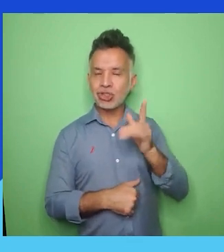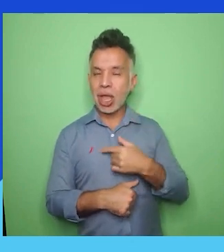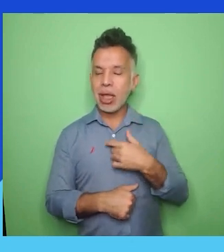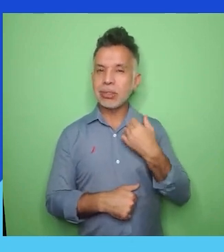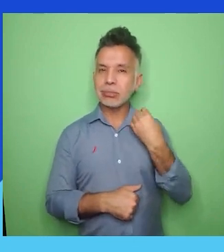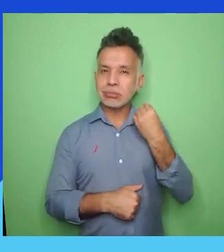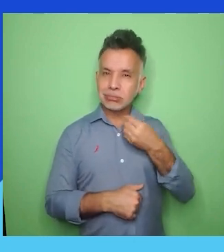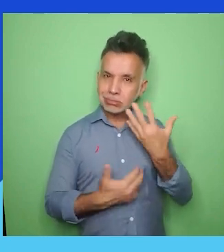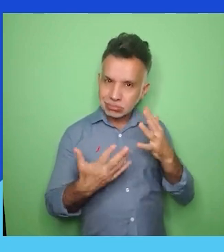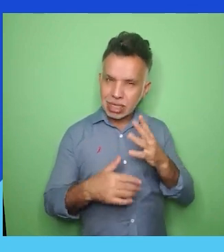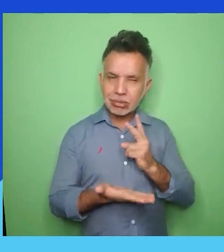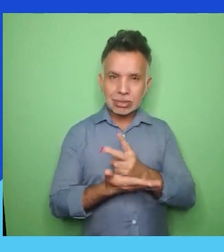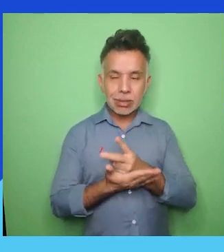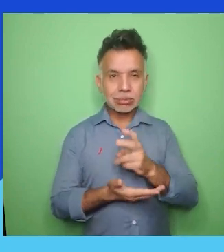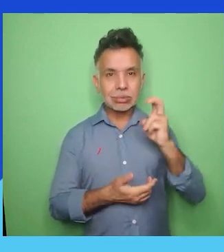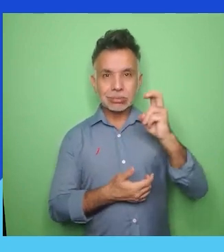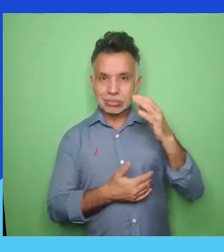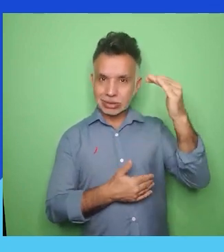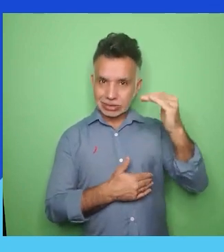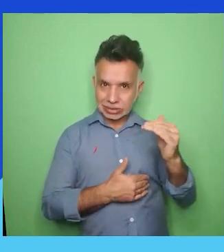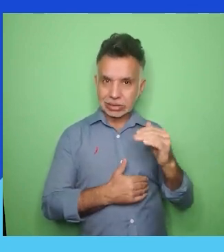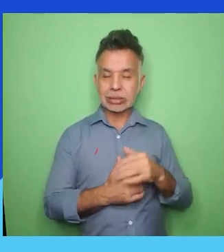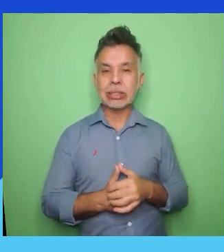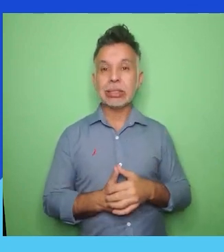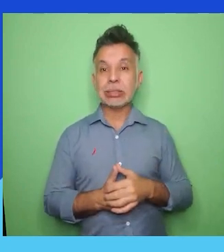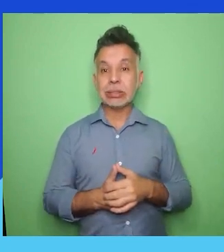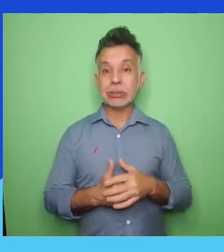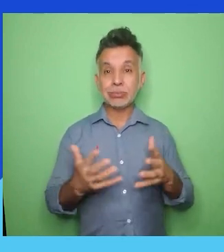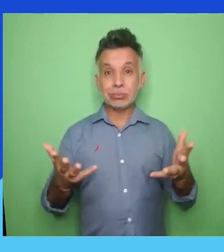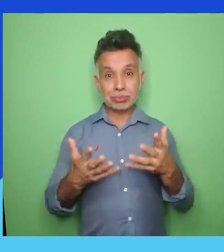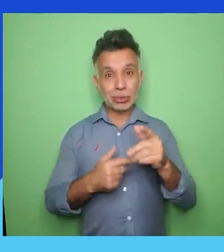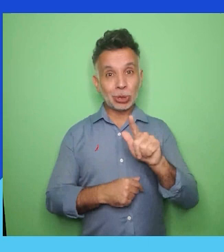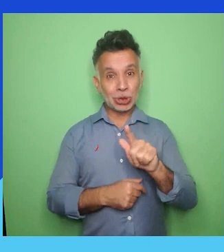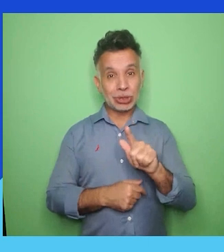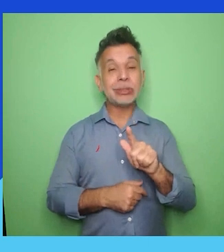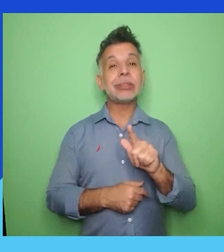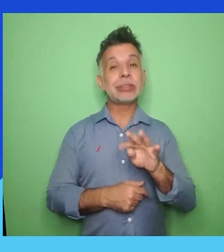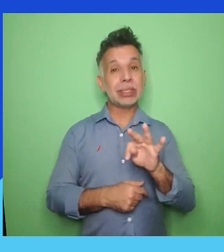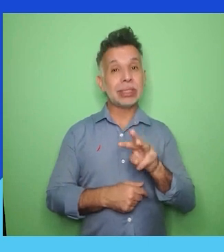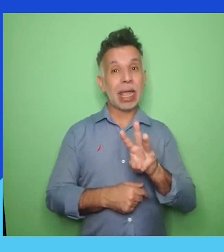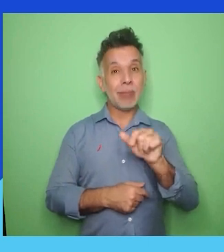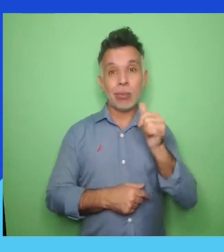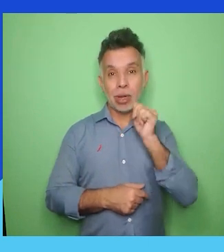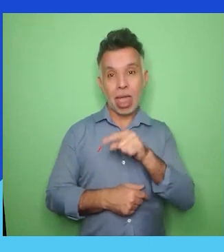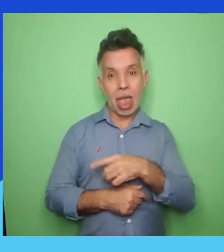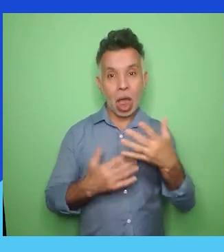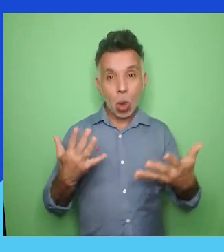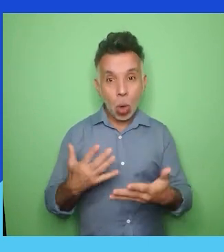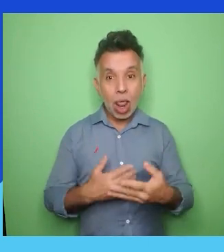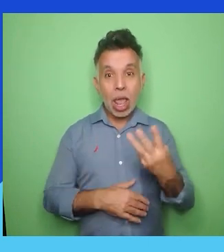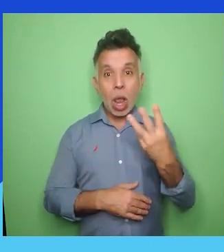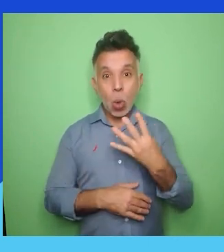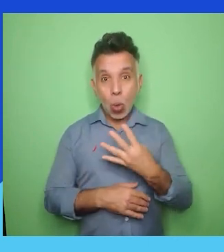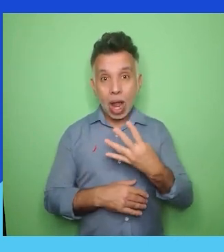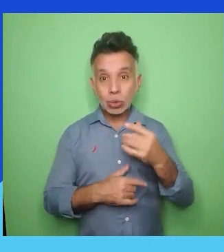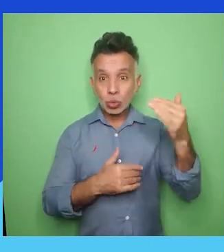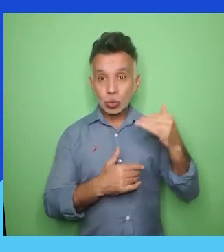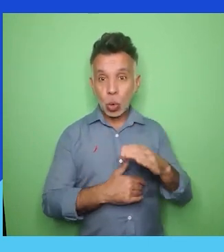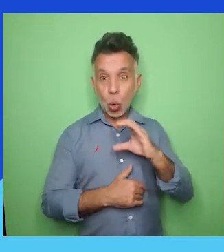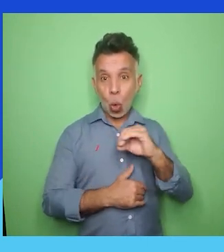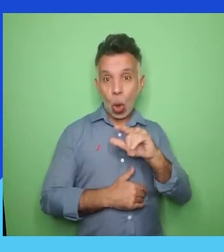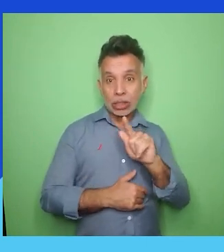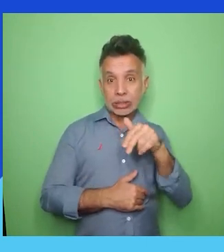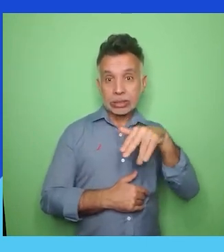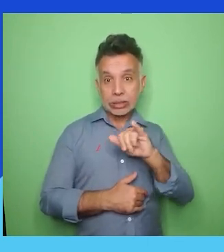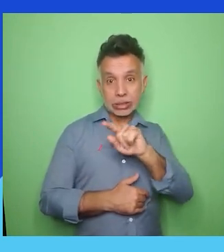Mulher. Em quarto lugar, Cognizant Brasil. Parabéns a Cognizant. Excelente empresa para a mulher trabalhar. Ó,